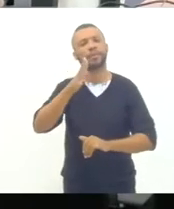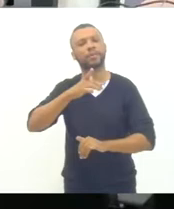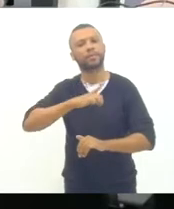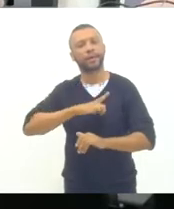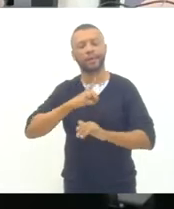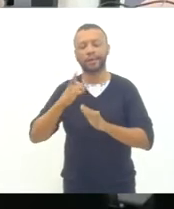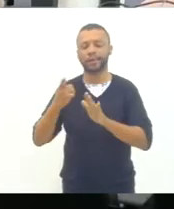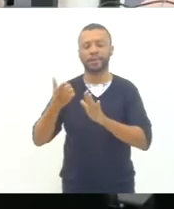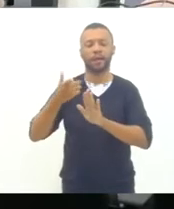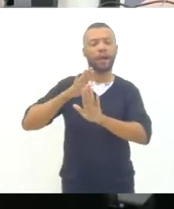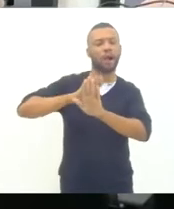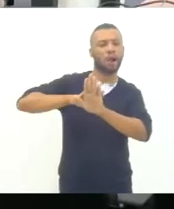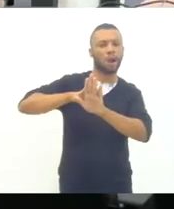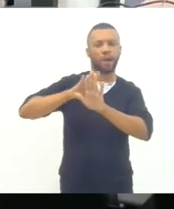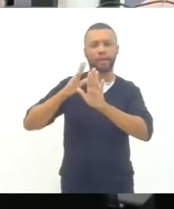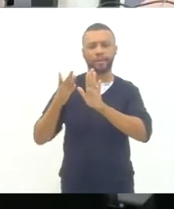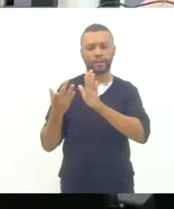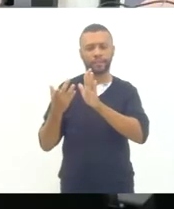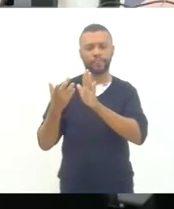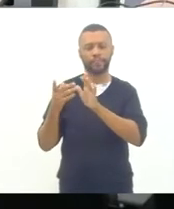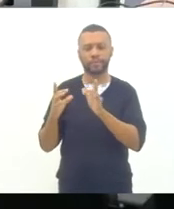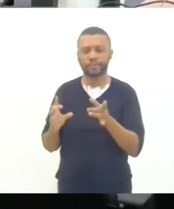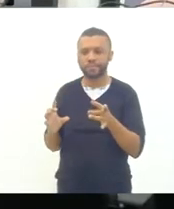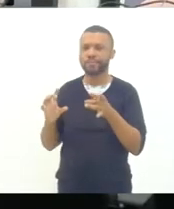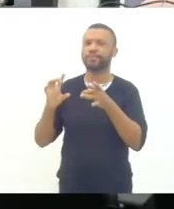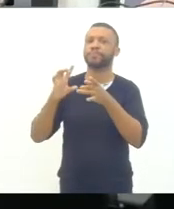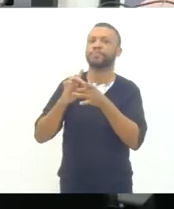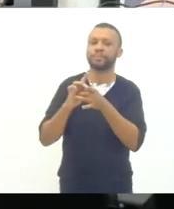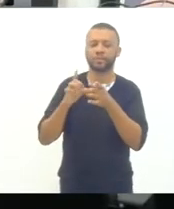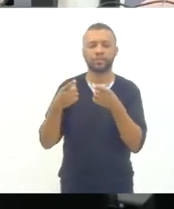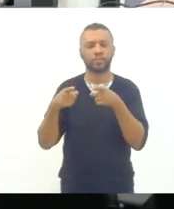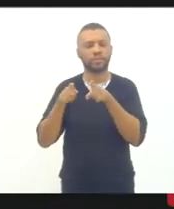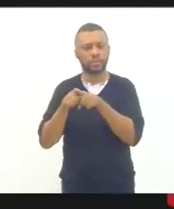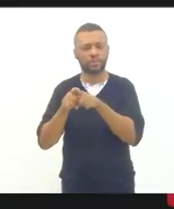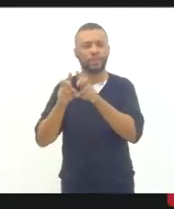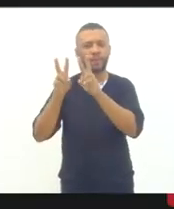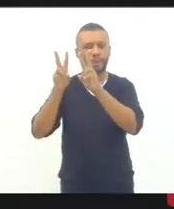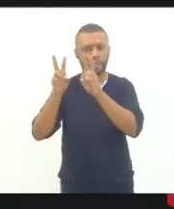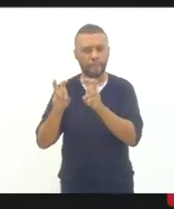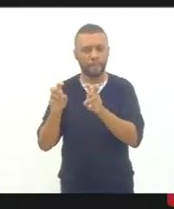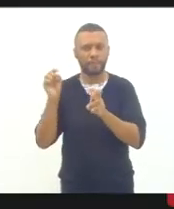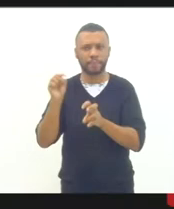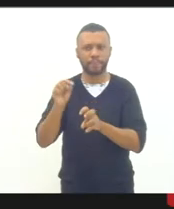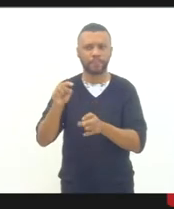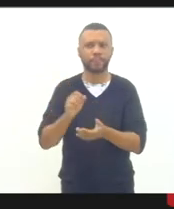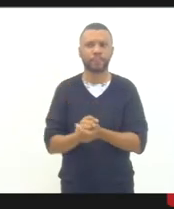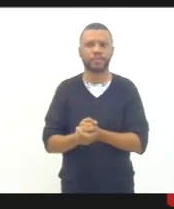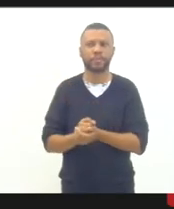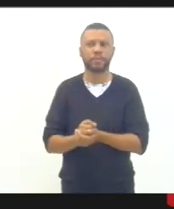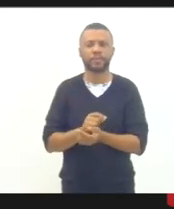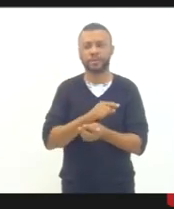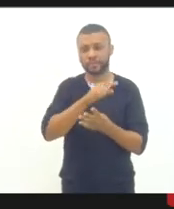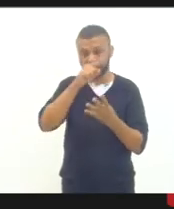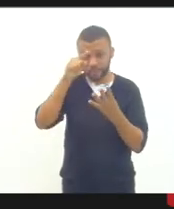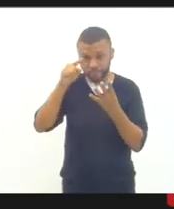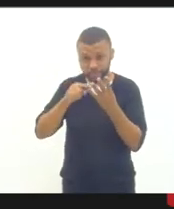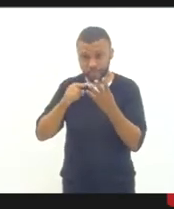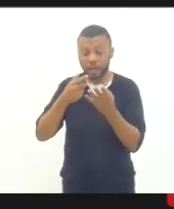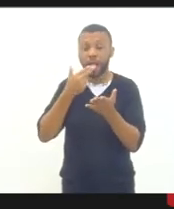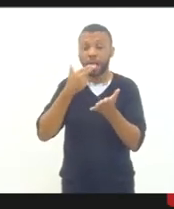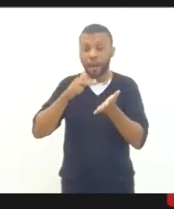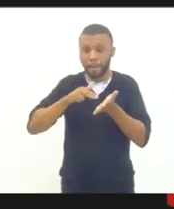espírito e a gente se soma a eles nessa questão e uma carta compromisso